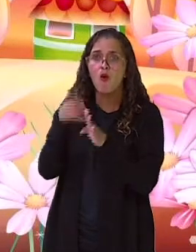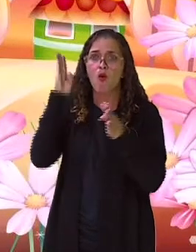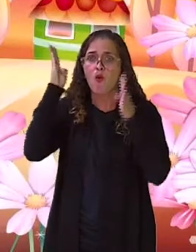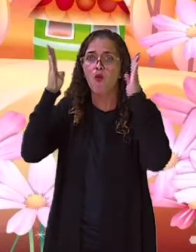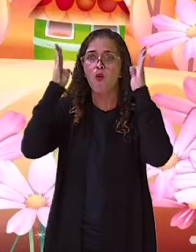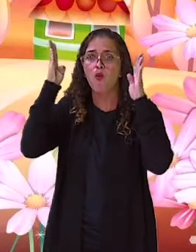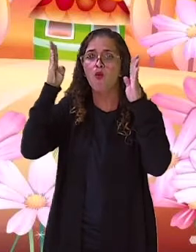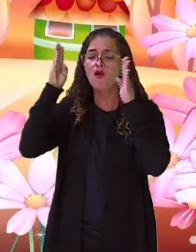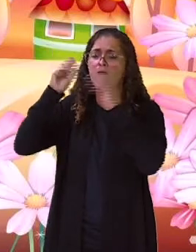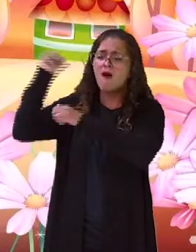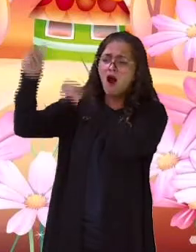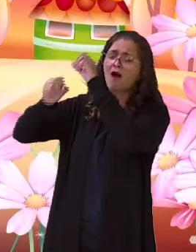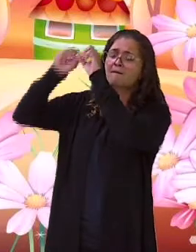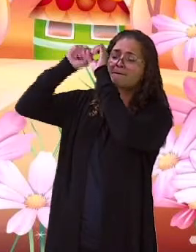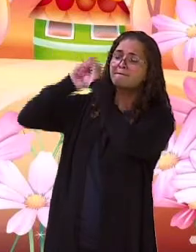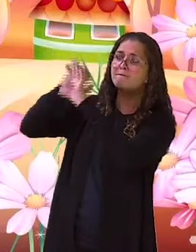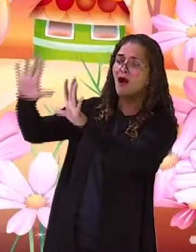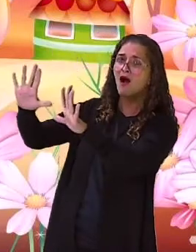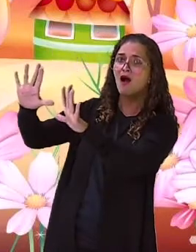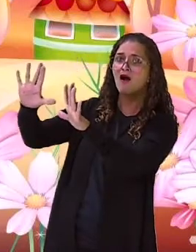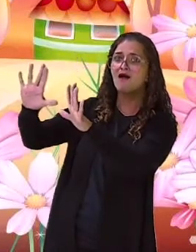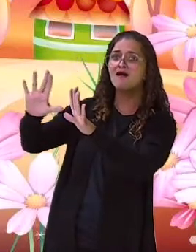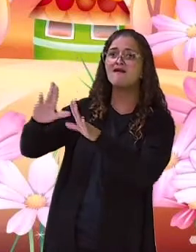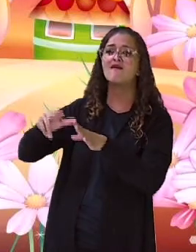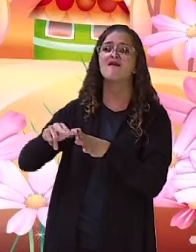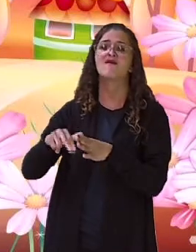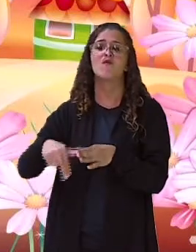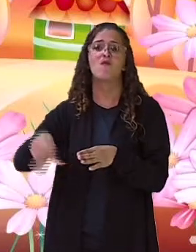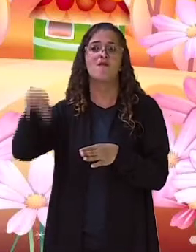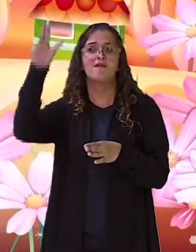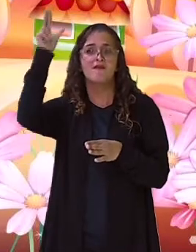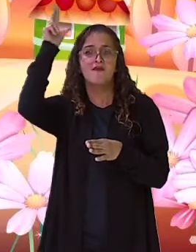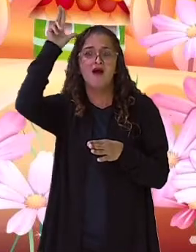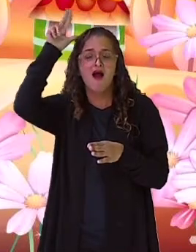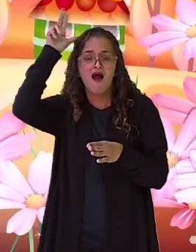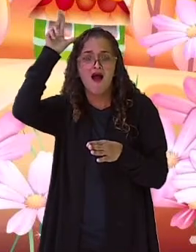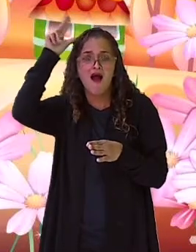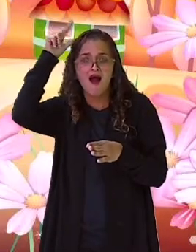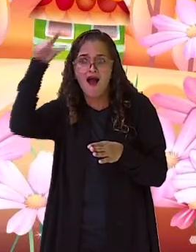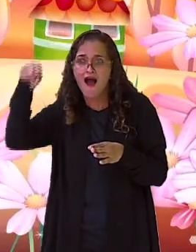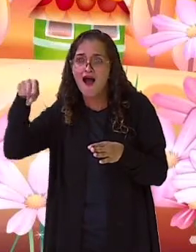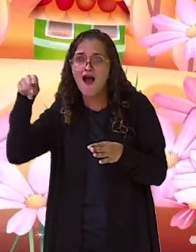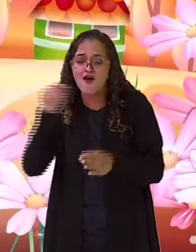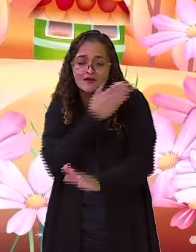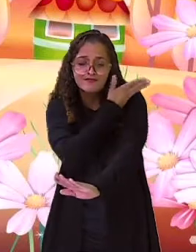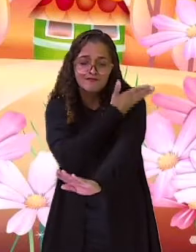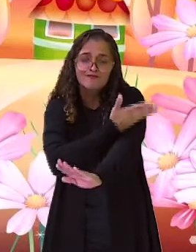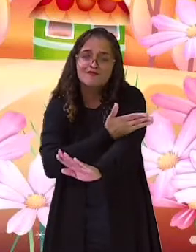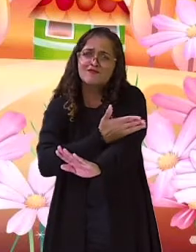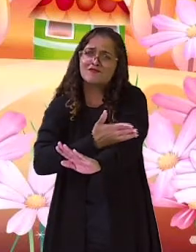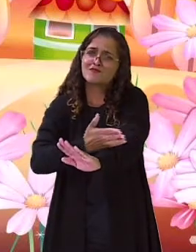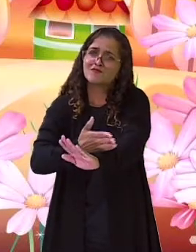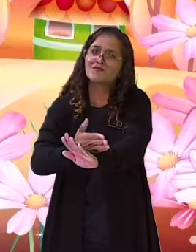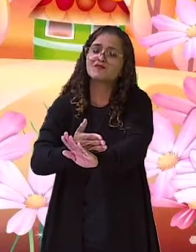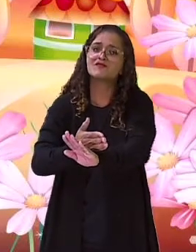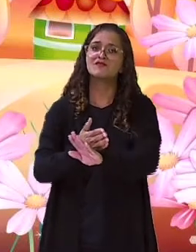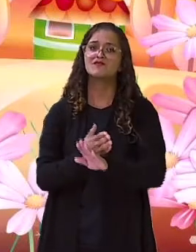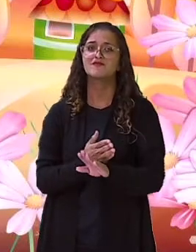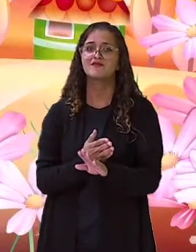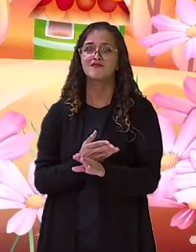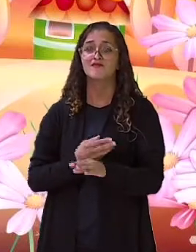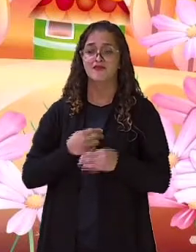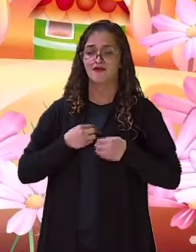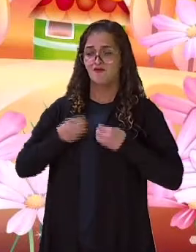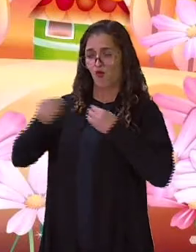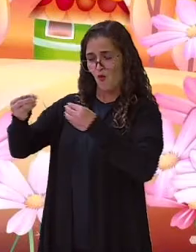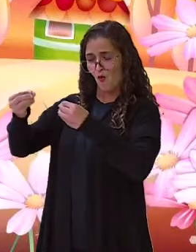lindo cavalo branco. Um arreio e tudo. E ainda deu a ele roupas novas. Isso é para ninguém